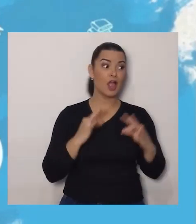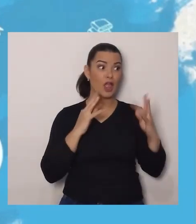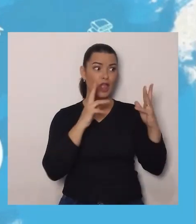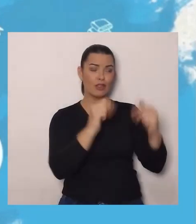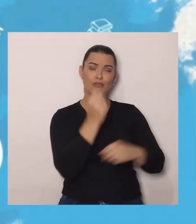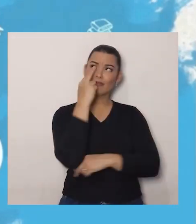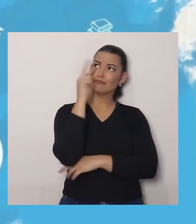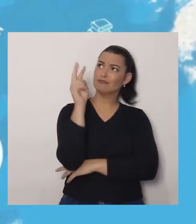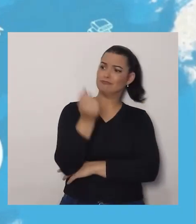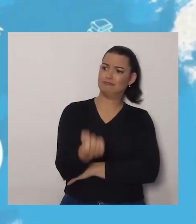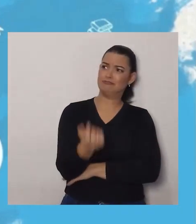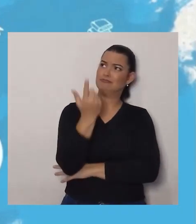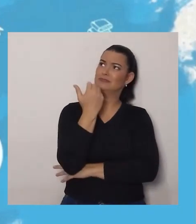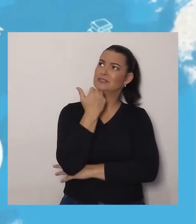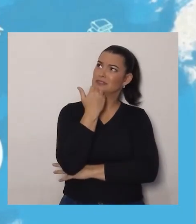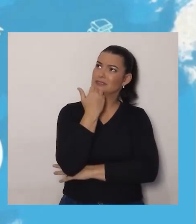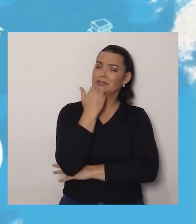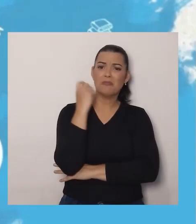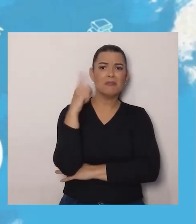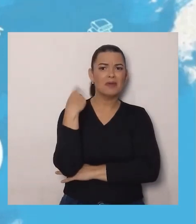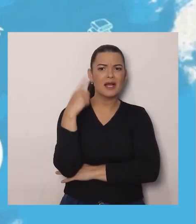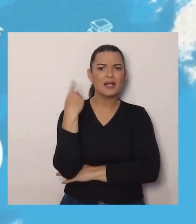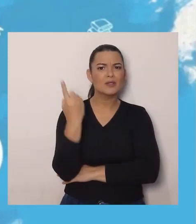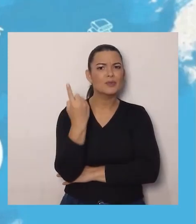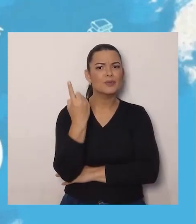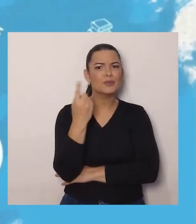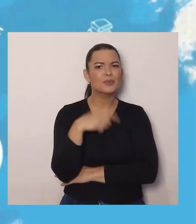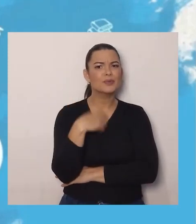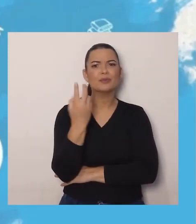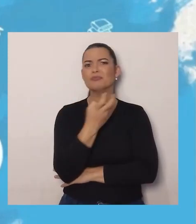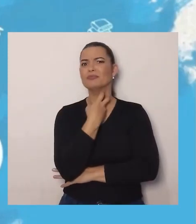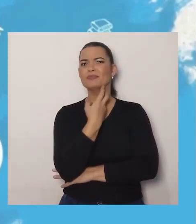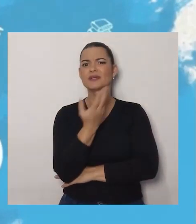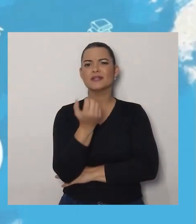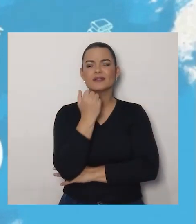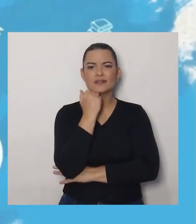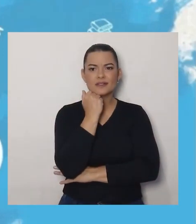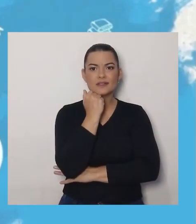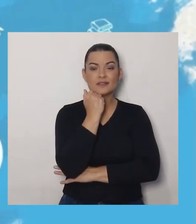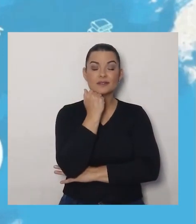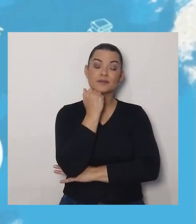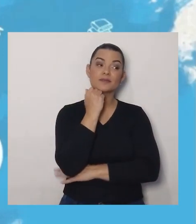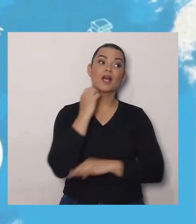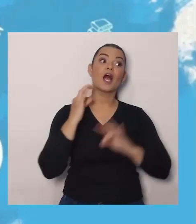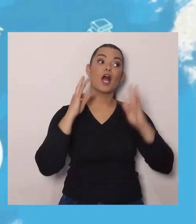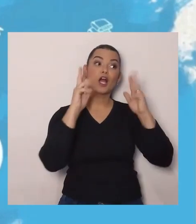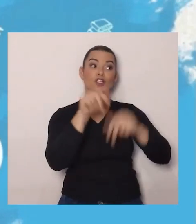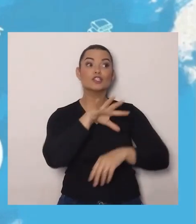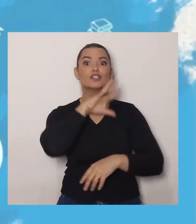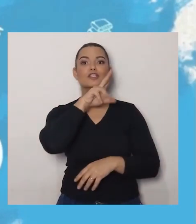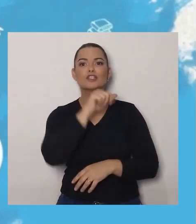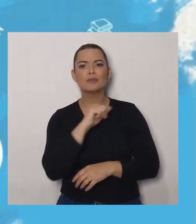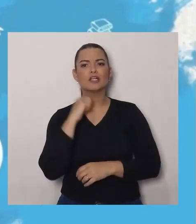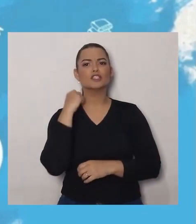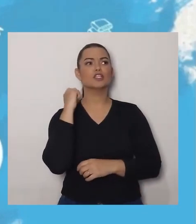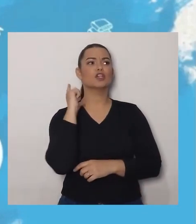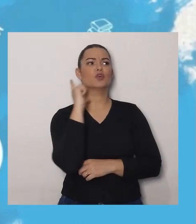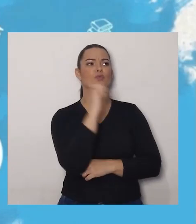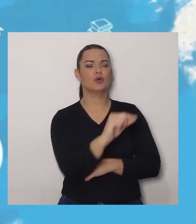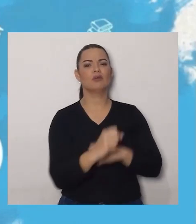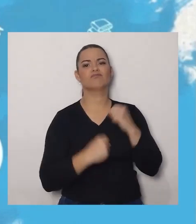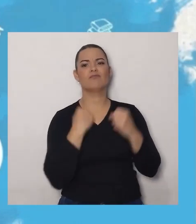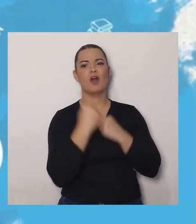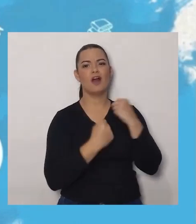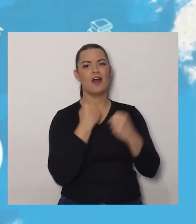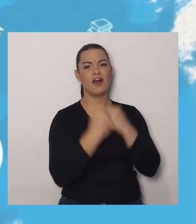completamente maluco. Então os animais saíram correndo e foram ao encontro da